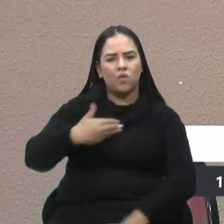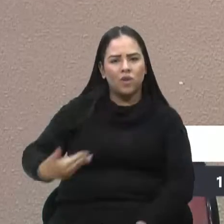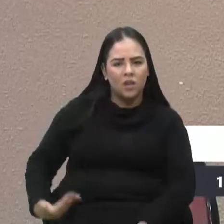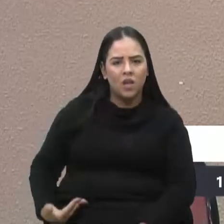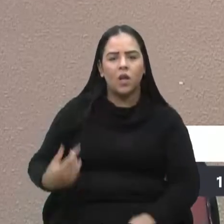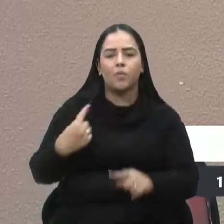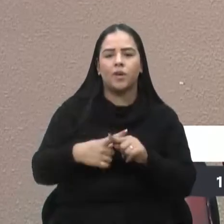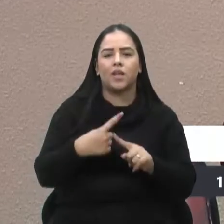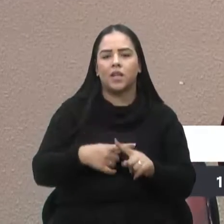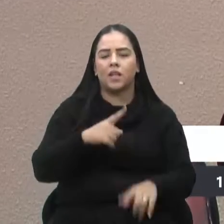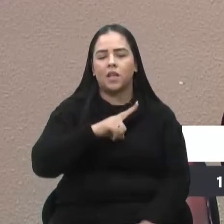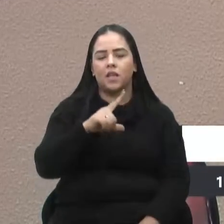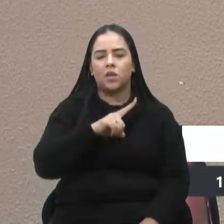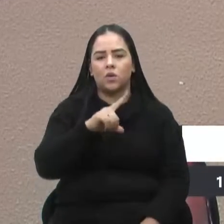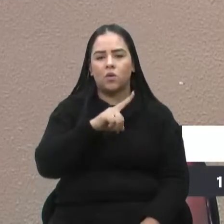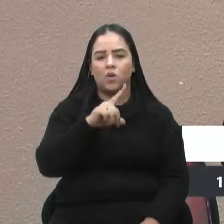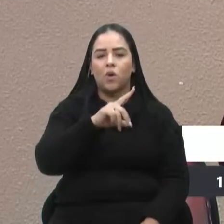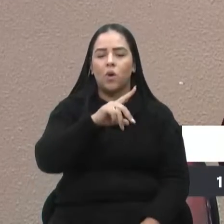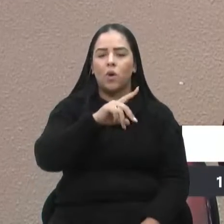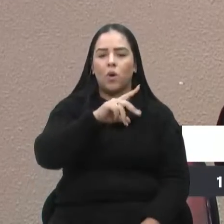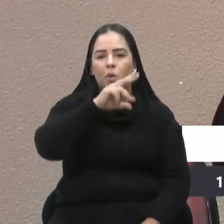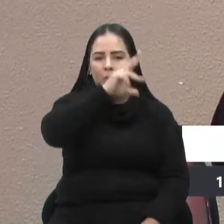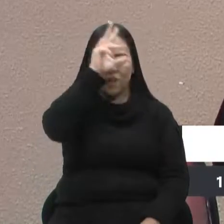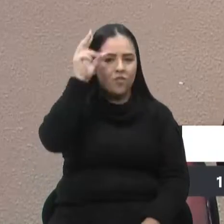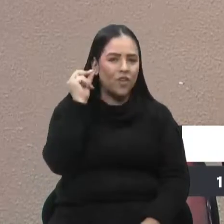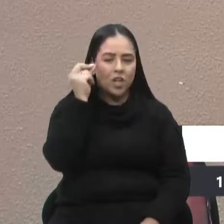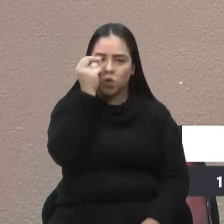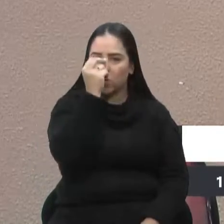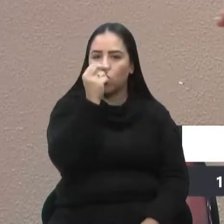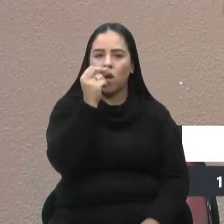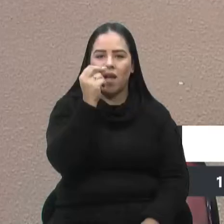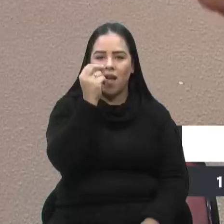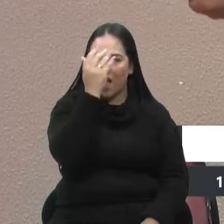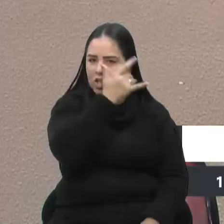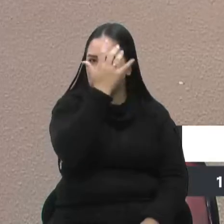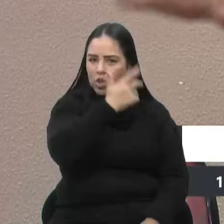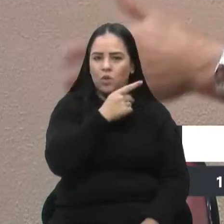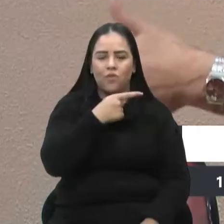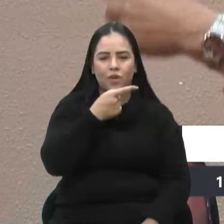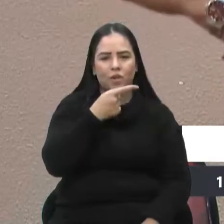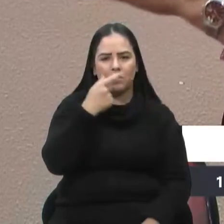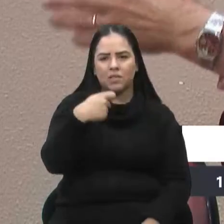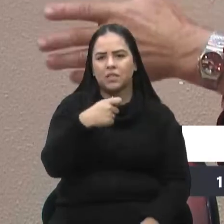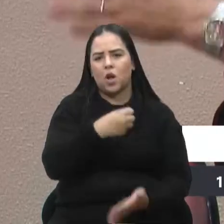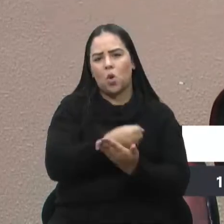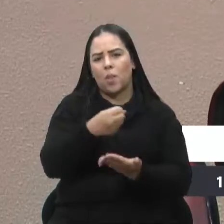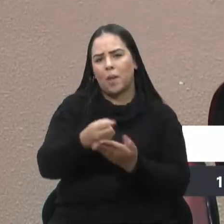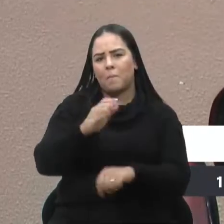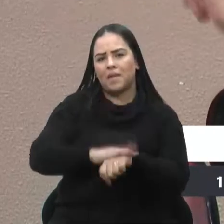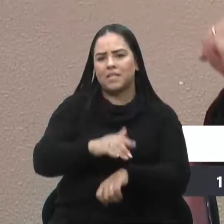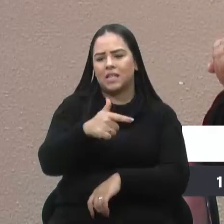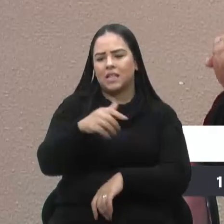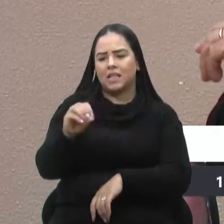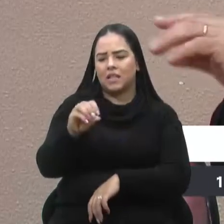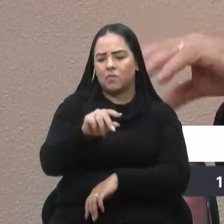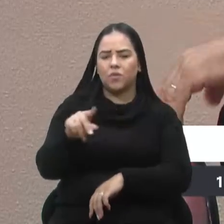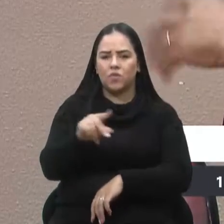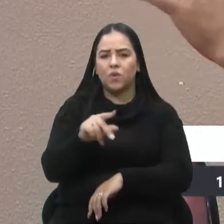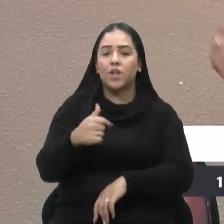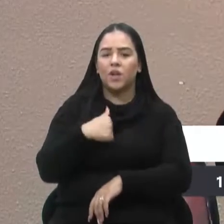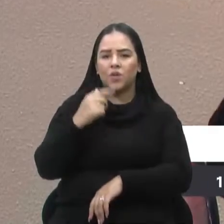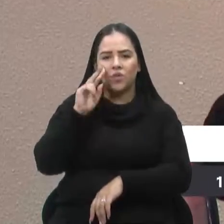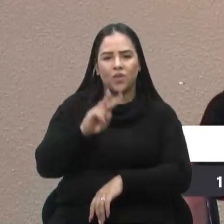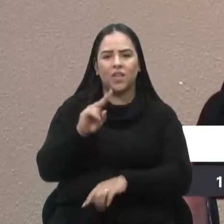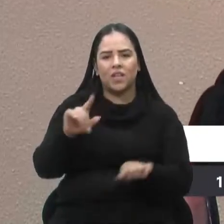prefeito Adiló, na live, colocou, precisa contratar mais 70 professores. A dificuldade, eu vi esses dias também,